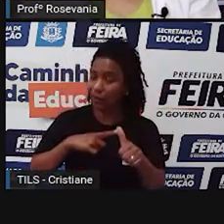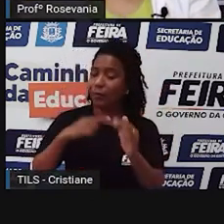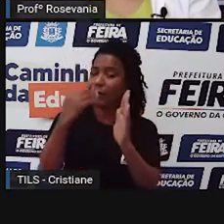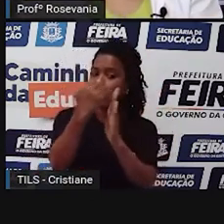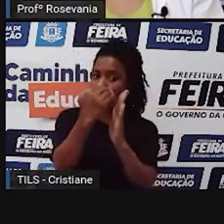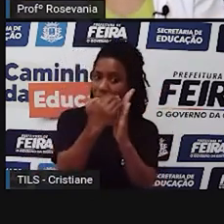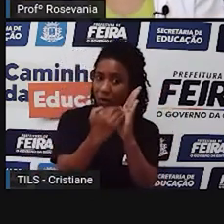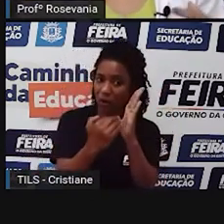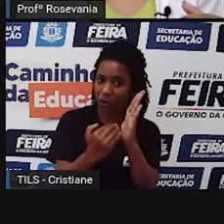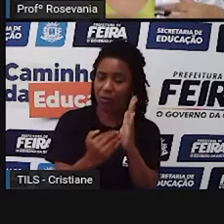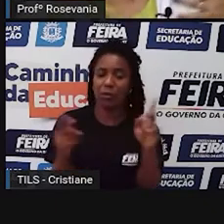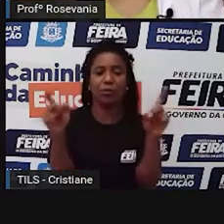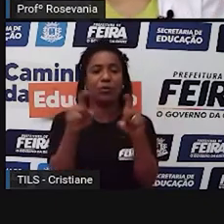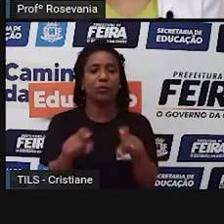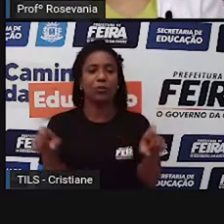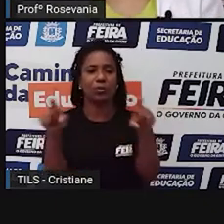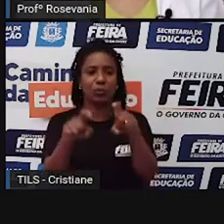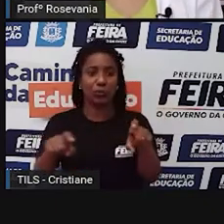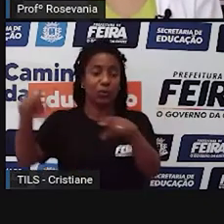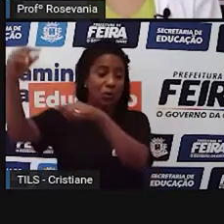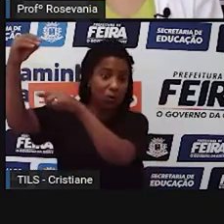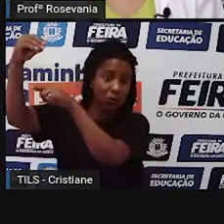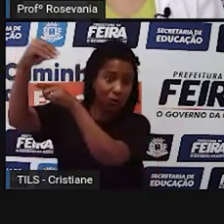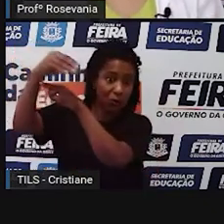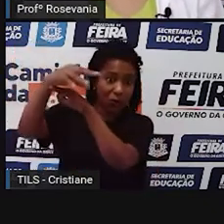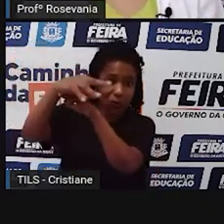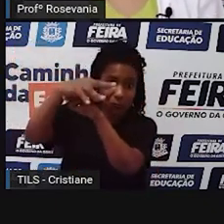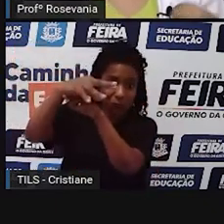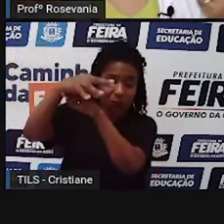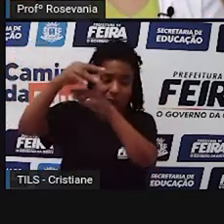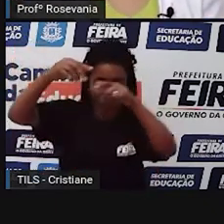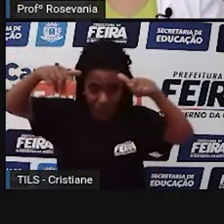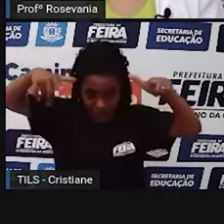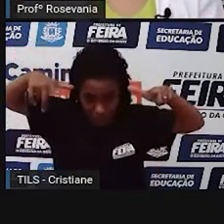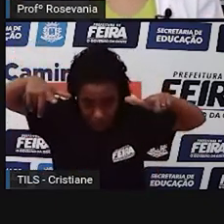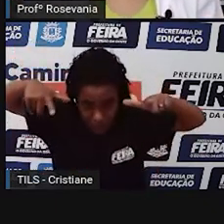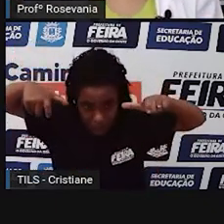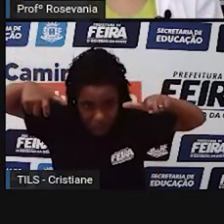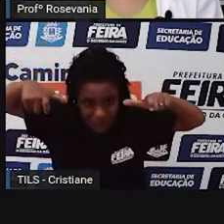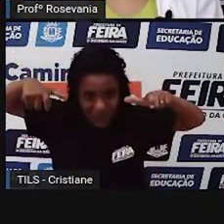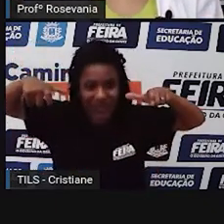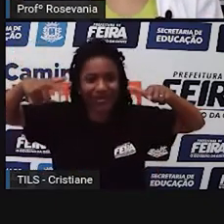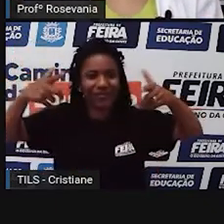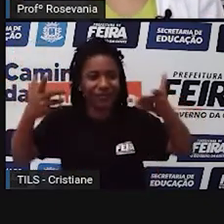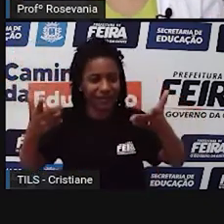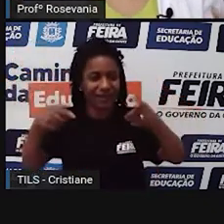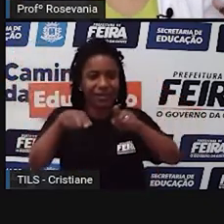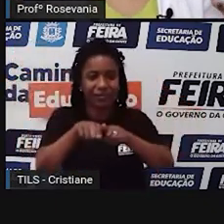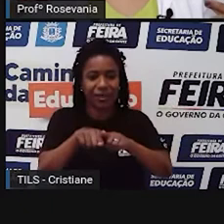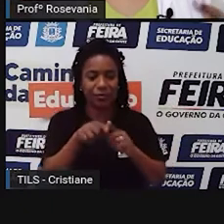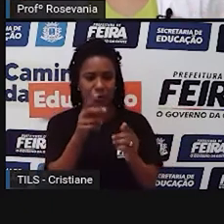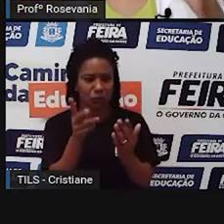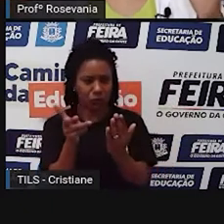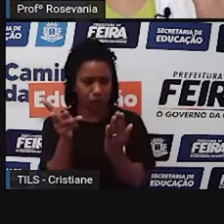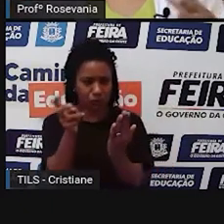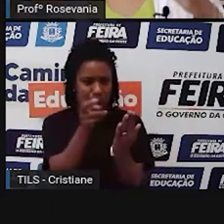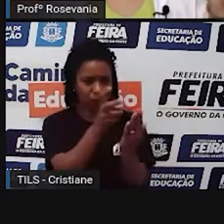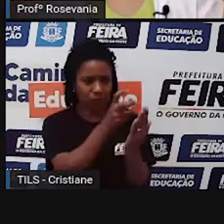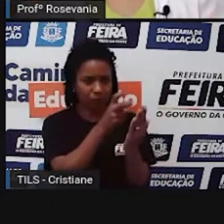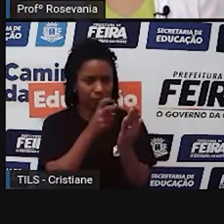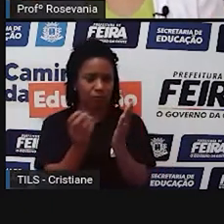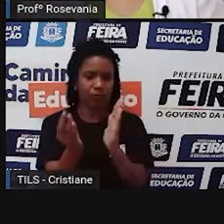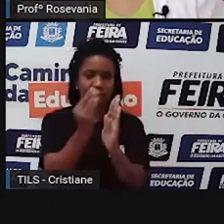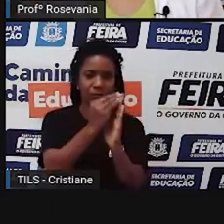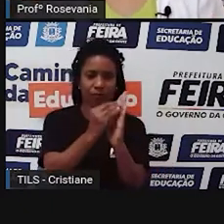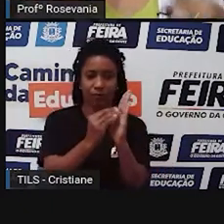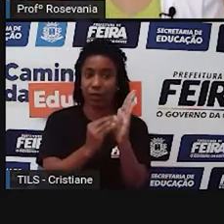né, eficientes, o mais eficiente que a gente tem no momento, e a interpretação das pessoas. E isso é aplicado a